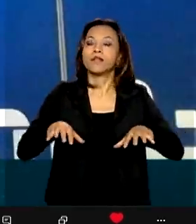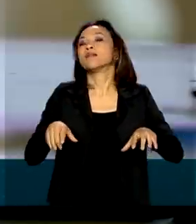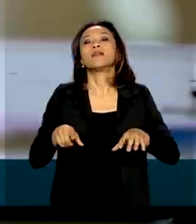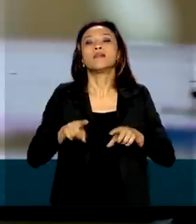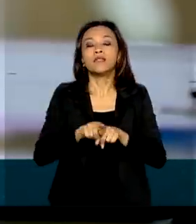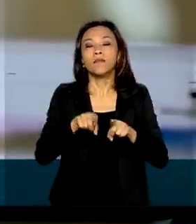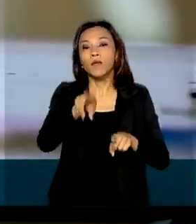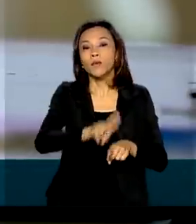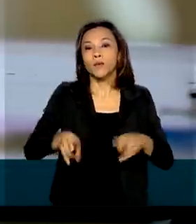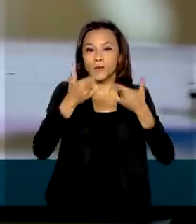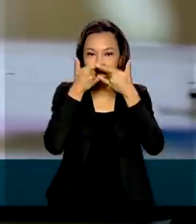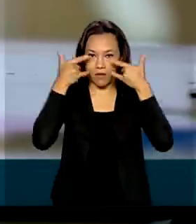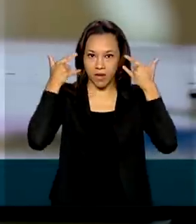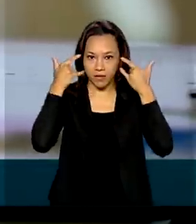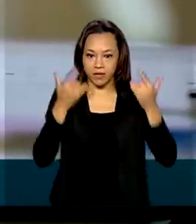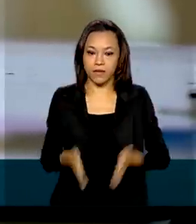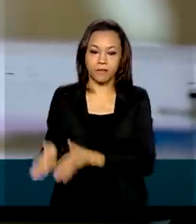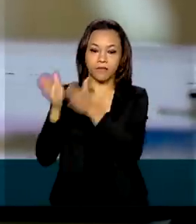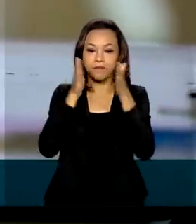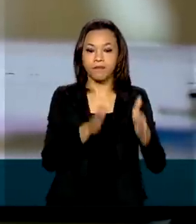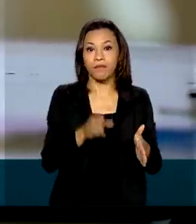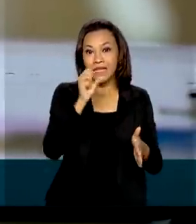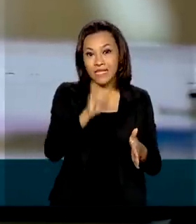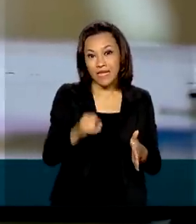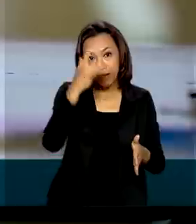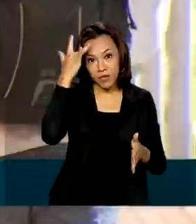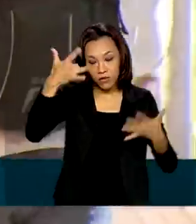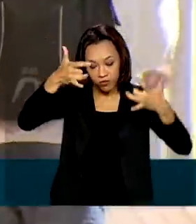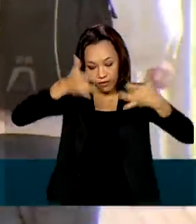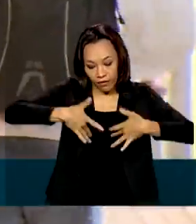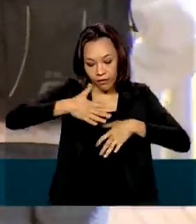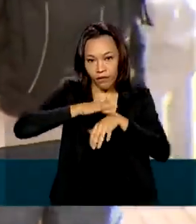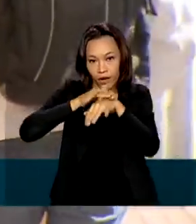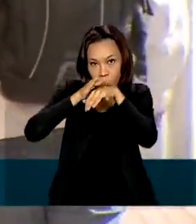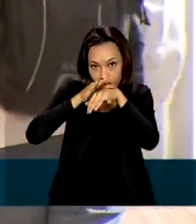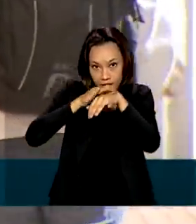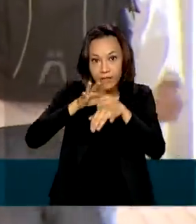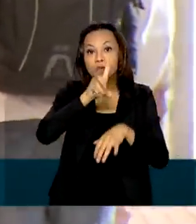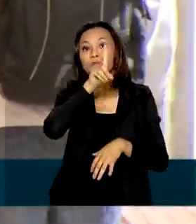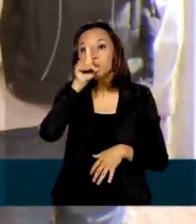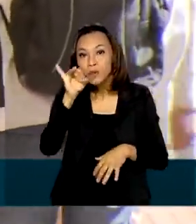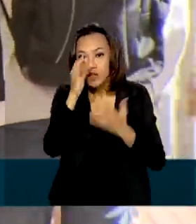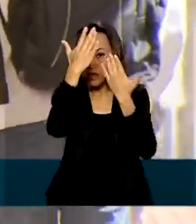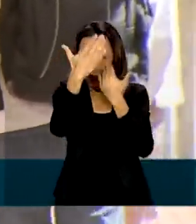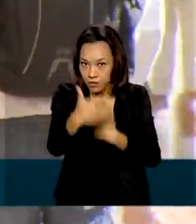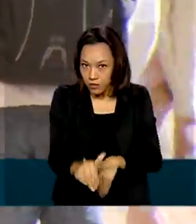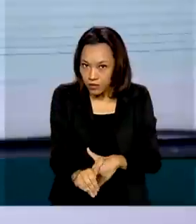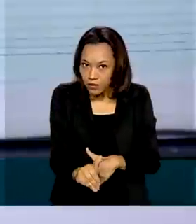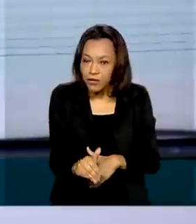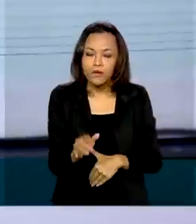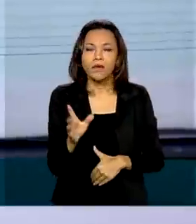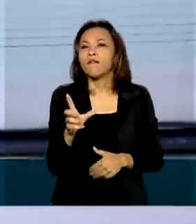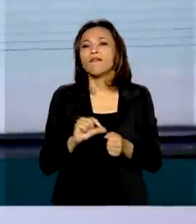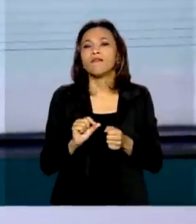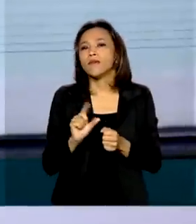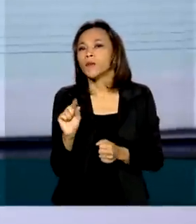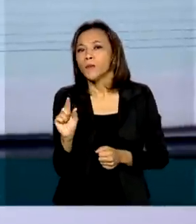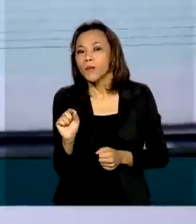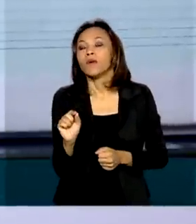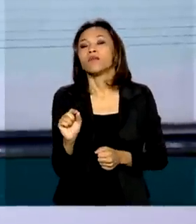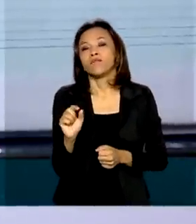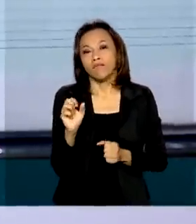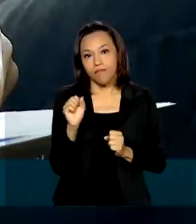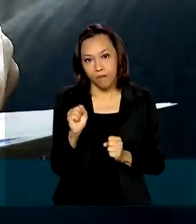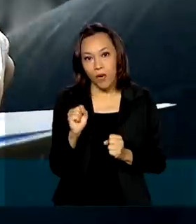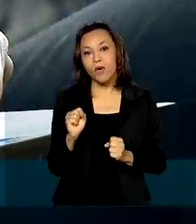da máscara. Se o candidato estiver com Covid-19 nos dias da realização do Enem, vai poder participar